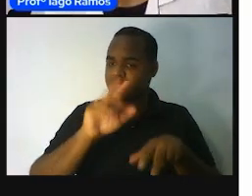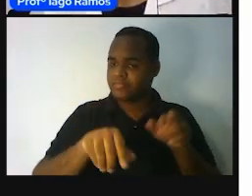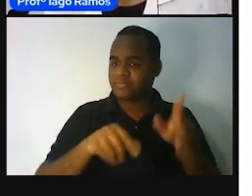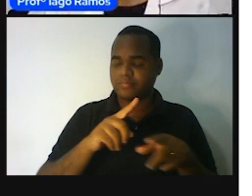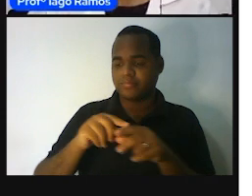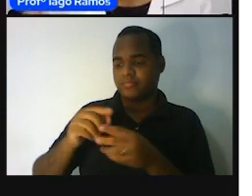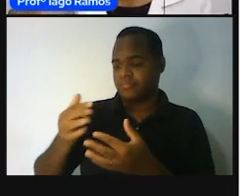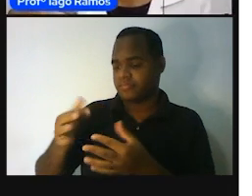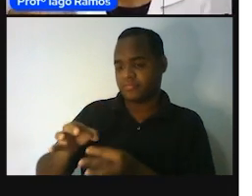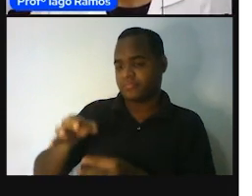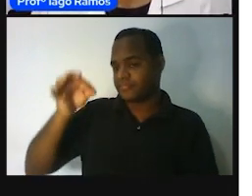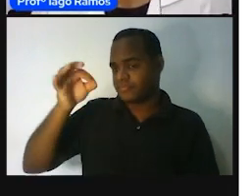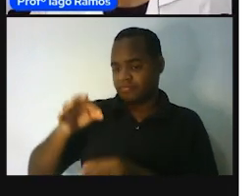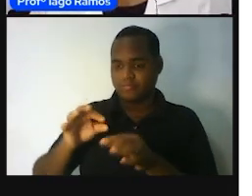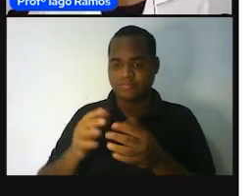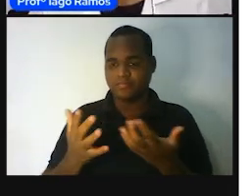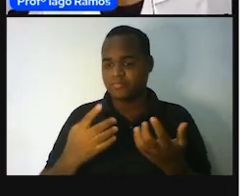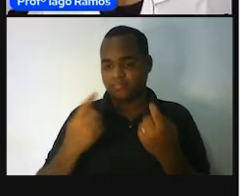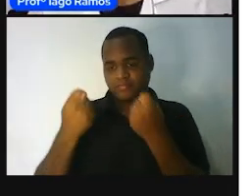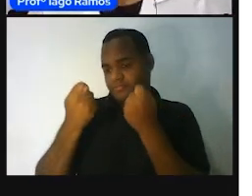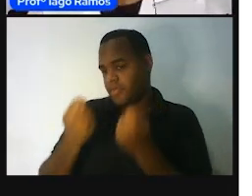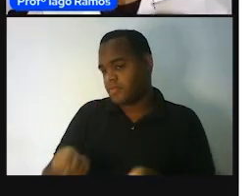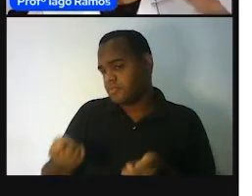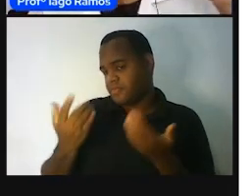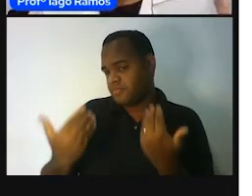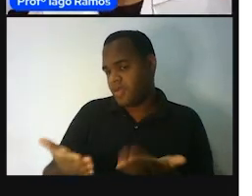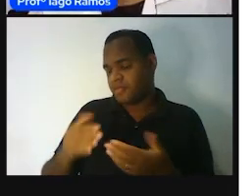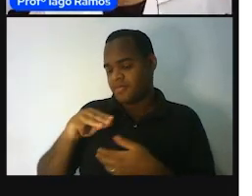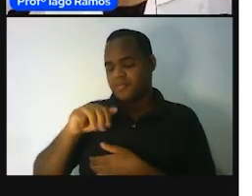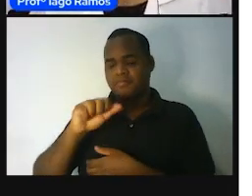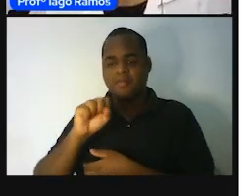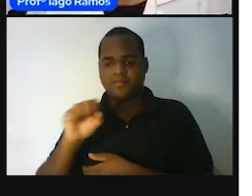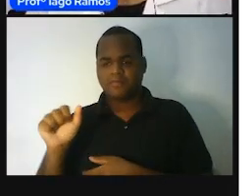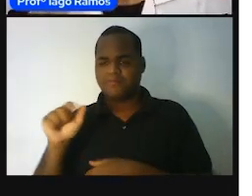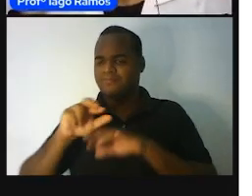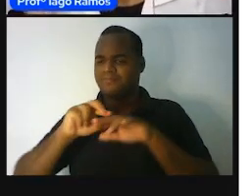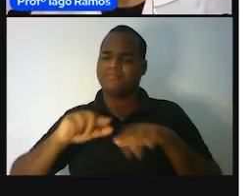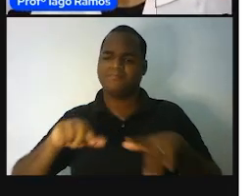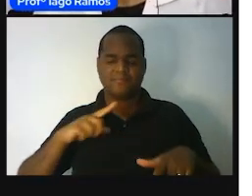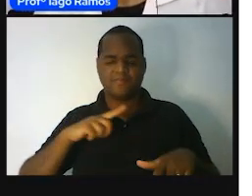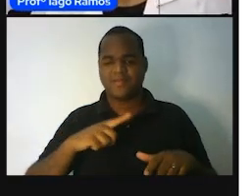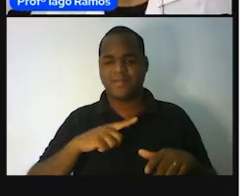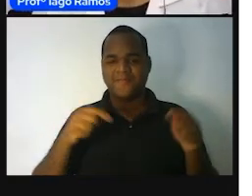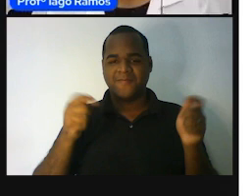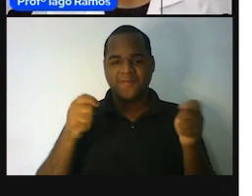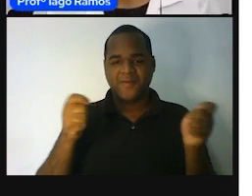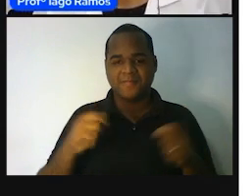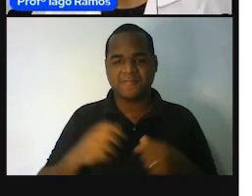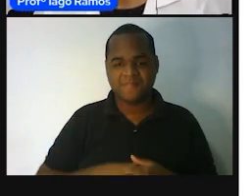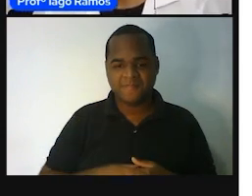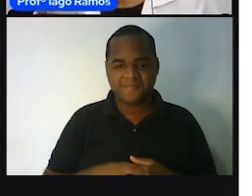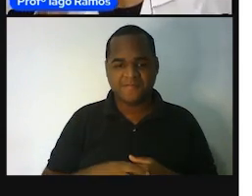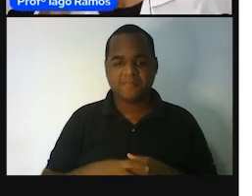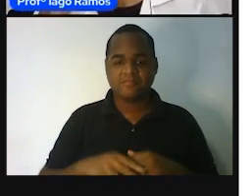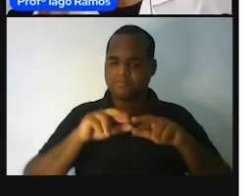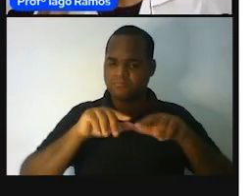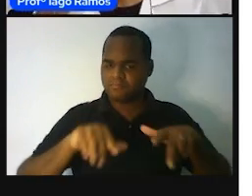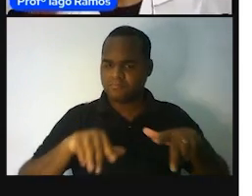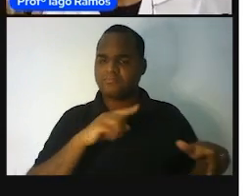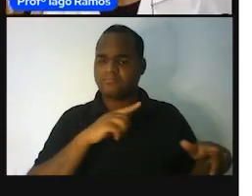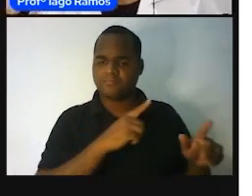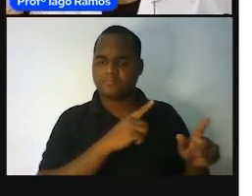documentos, outro, medir outro, para medir um monte de coisas. Tudo quanto eu for medir, três vezes, em cima da praia.